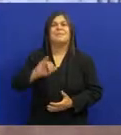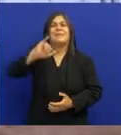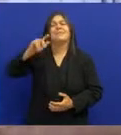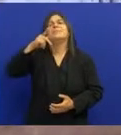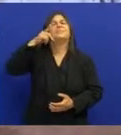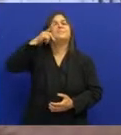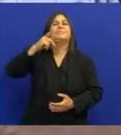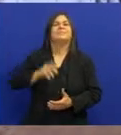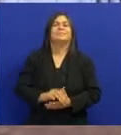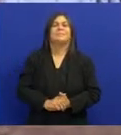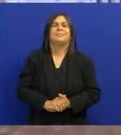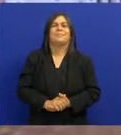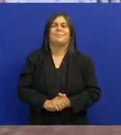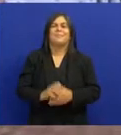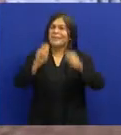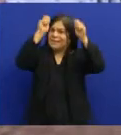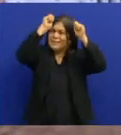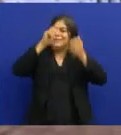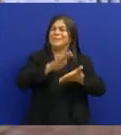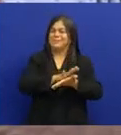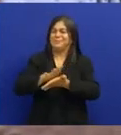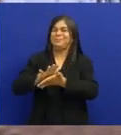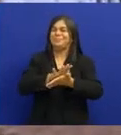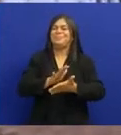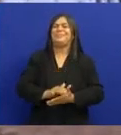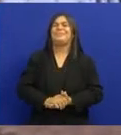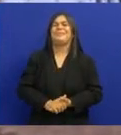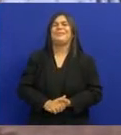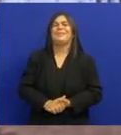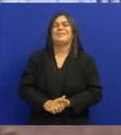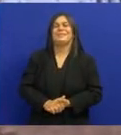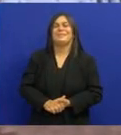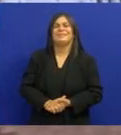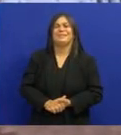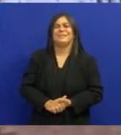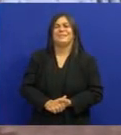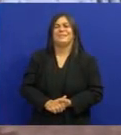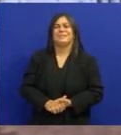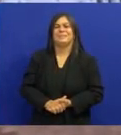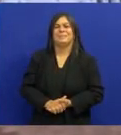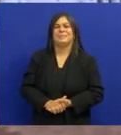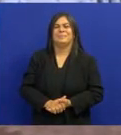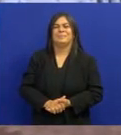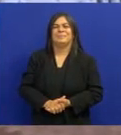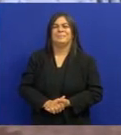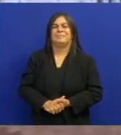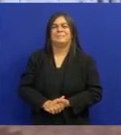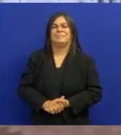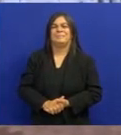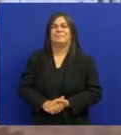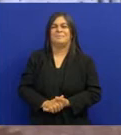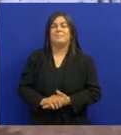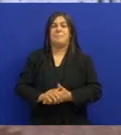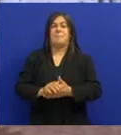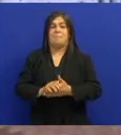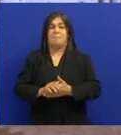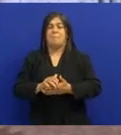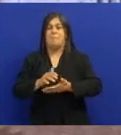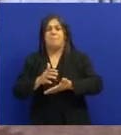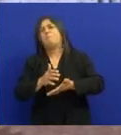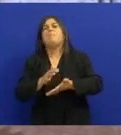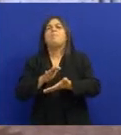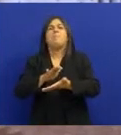Em João Pessoa Já que você teve a oportunidade De Não apenas Ser